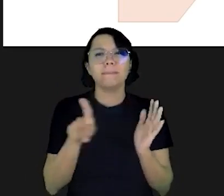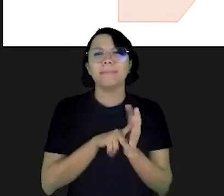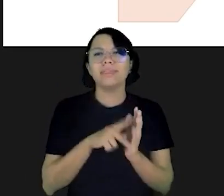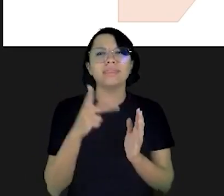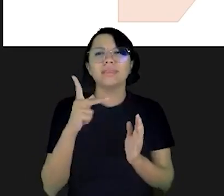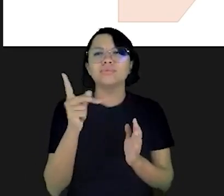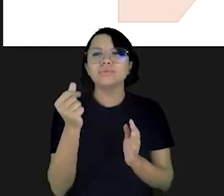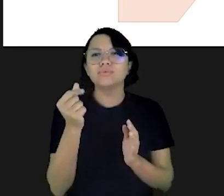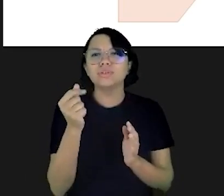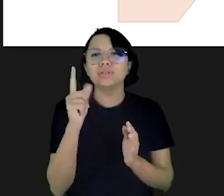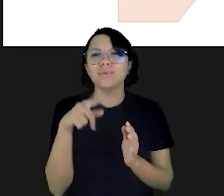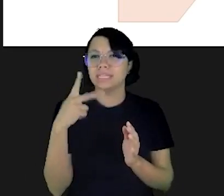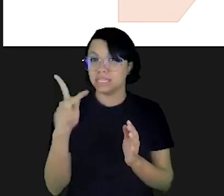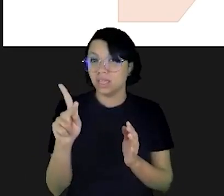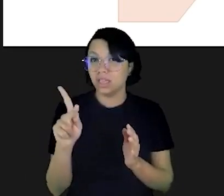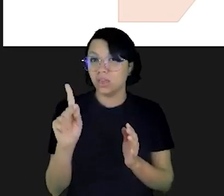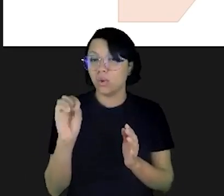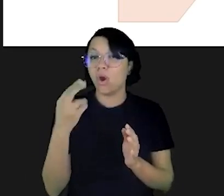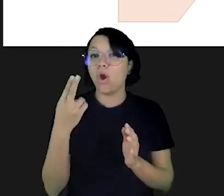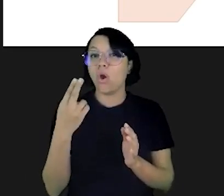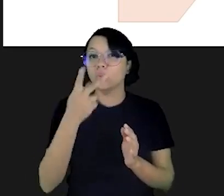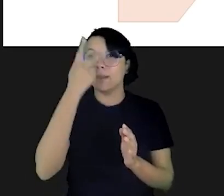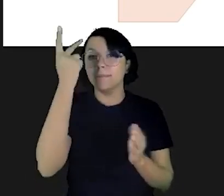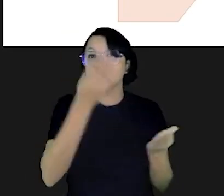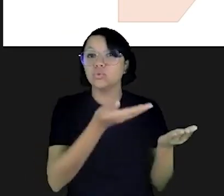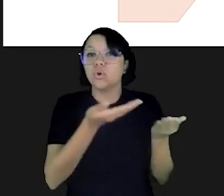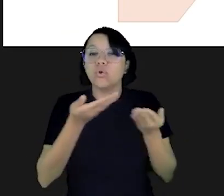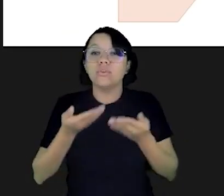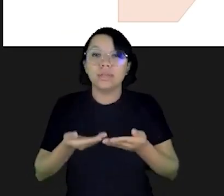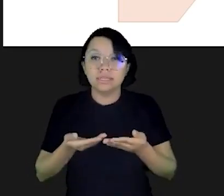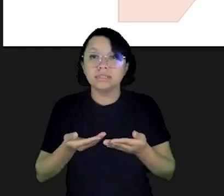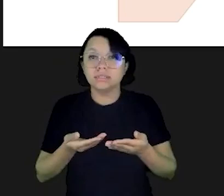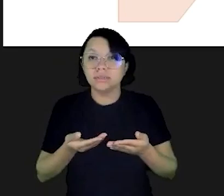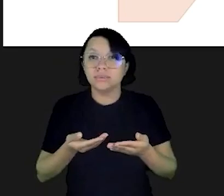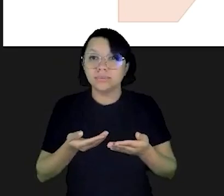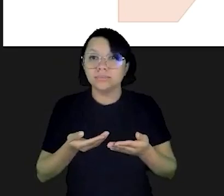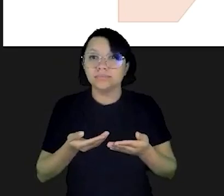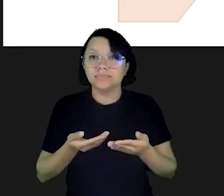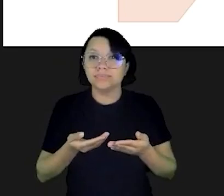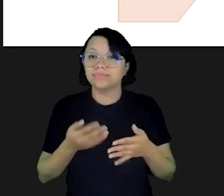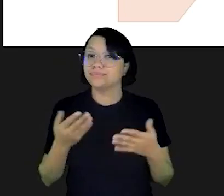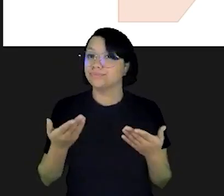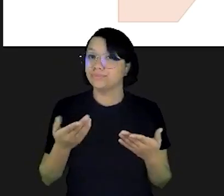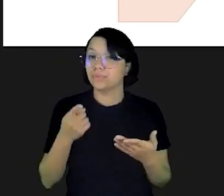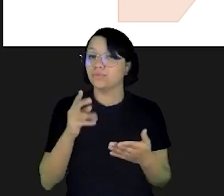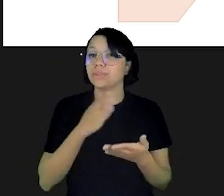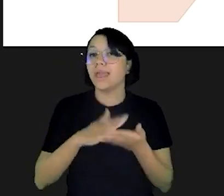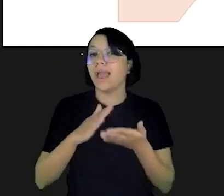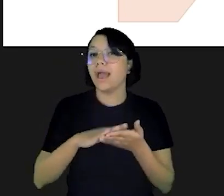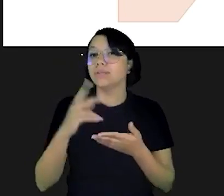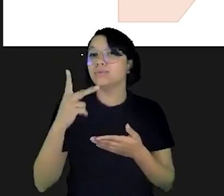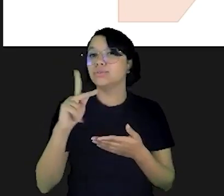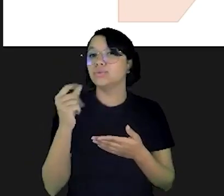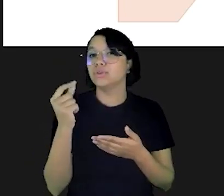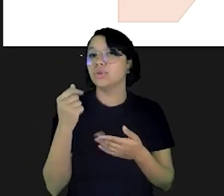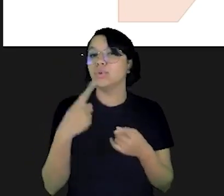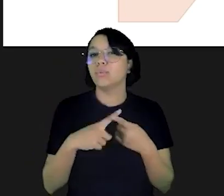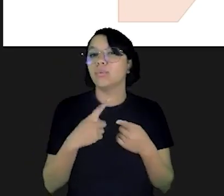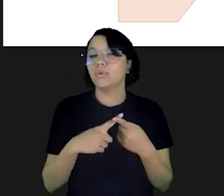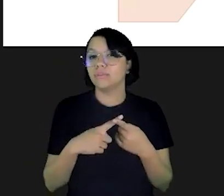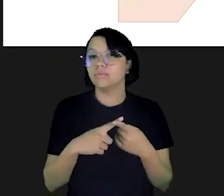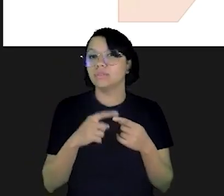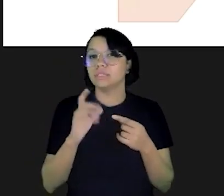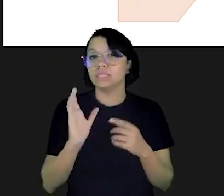pense de quem é o seu dinheiro o seu dinheiro é seu ou é de quem ele ofereceu o panfleto no meio da rua você